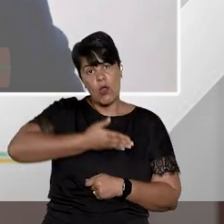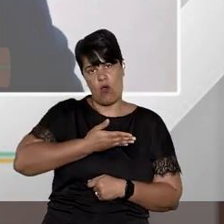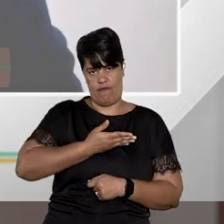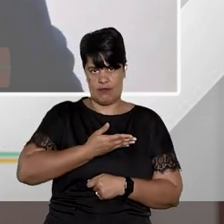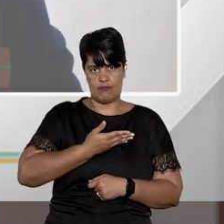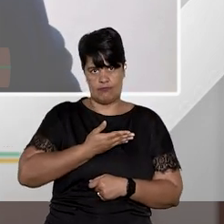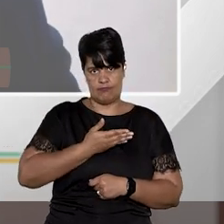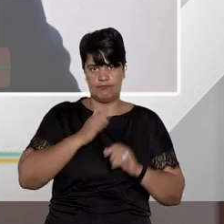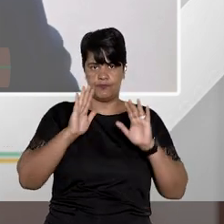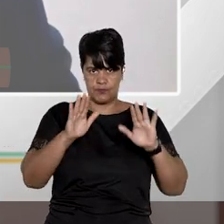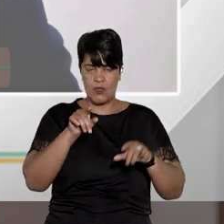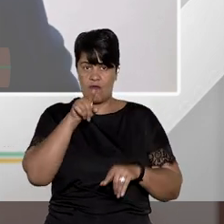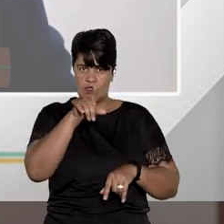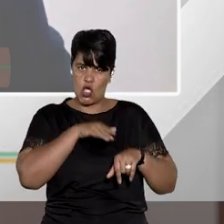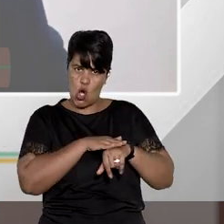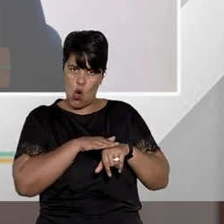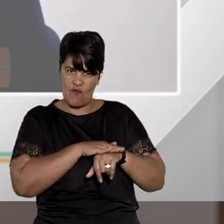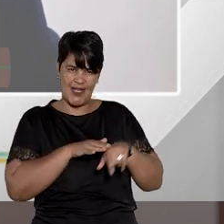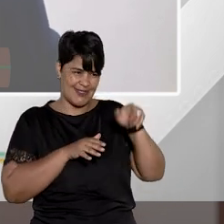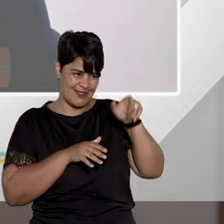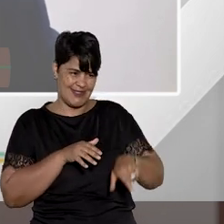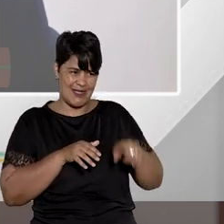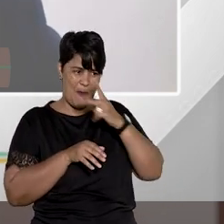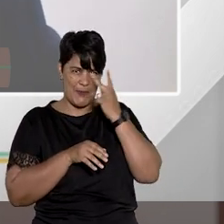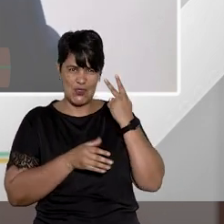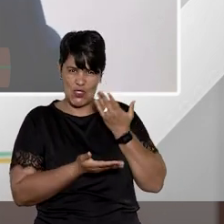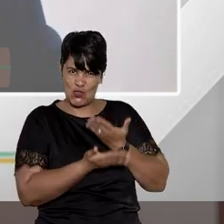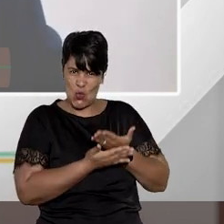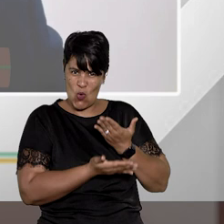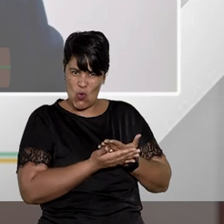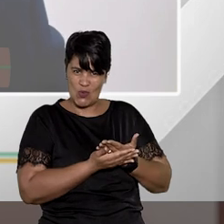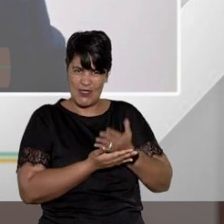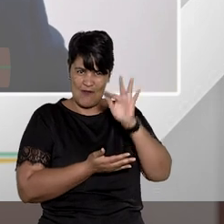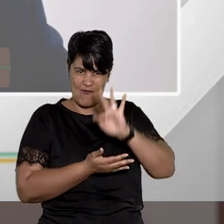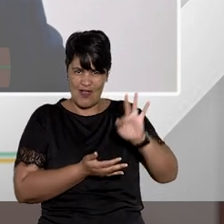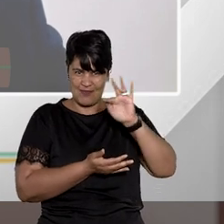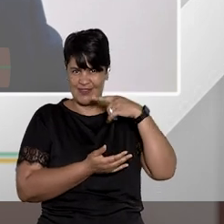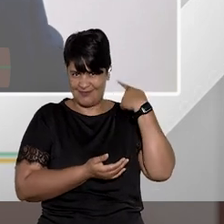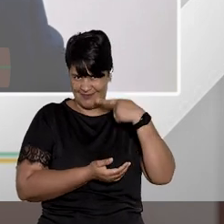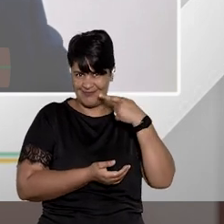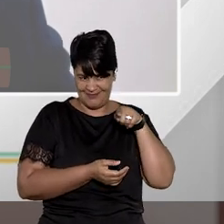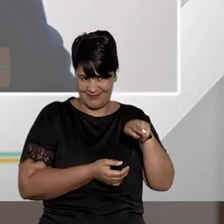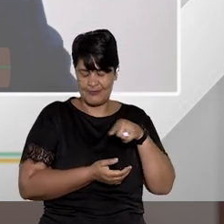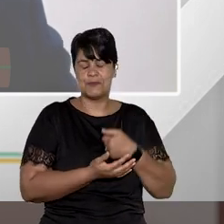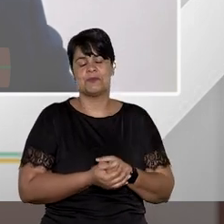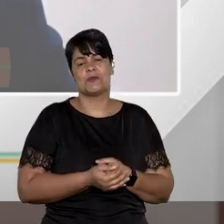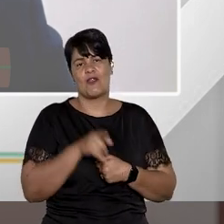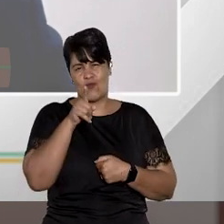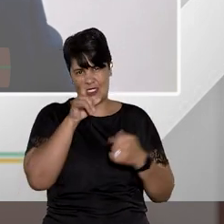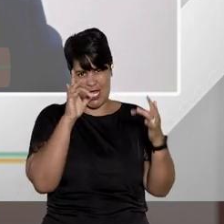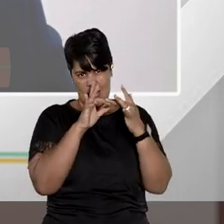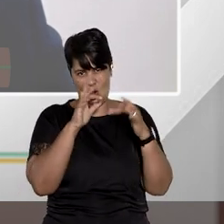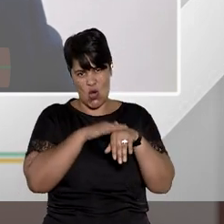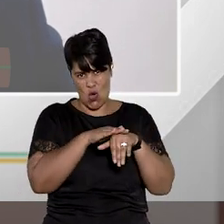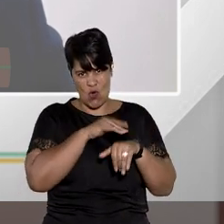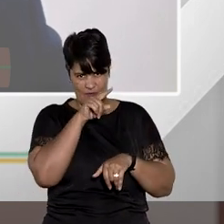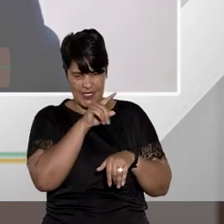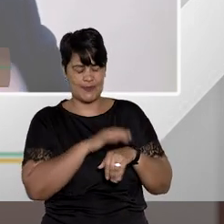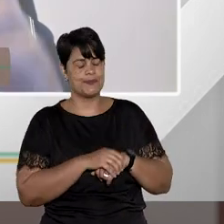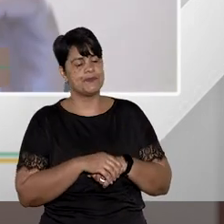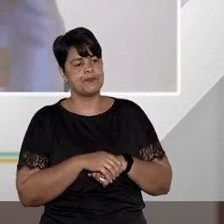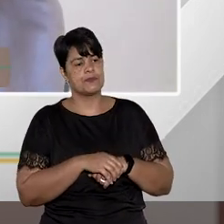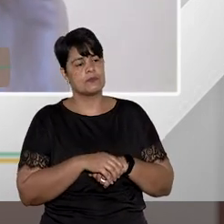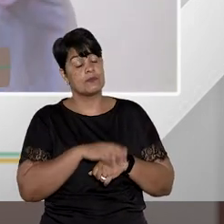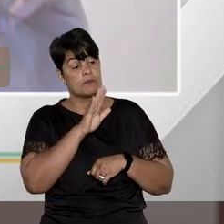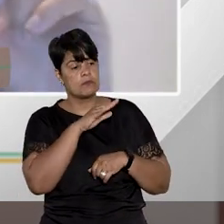Normalmente, quando você conversa com um estudante do direito ou com uma pessoa que se prepara para alguma prova em concurso público, por exemplo, ela fala bem assim,